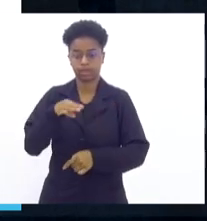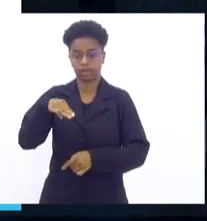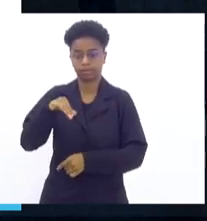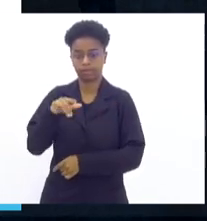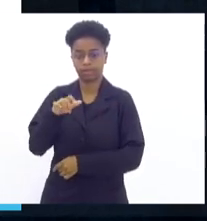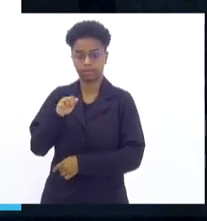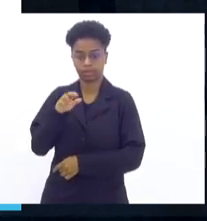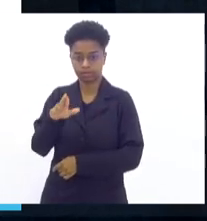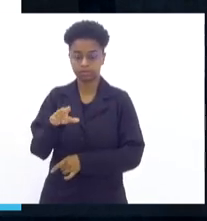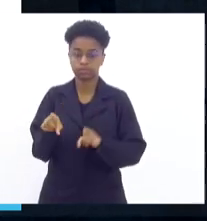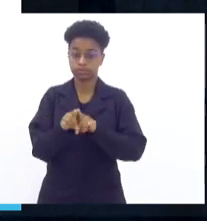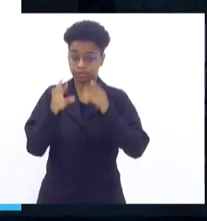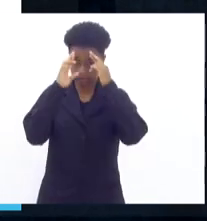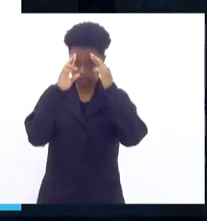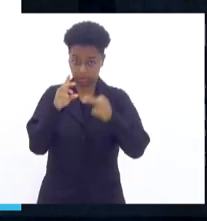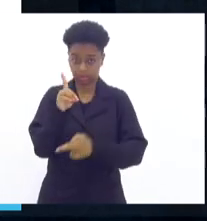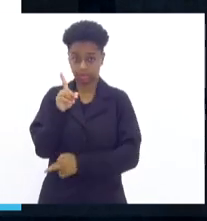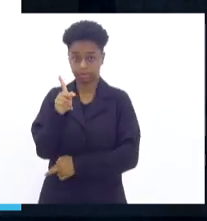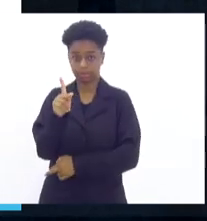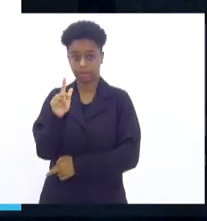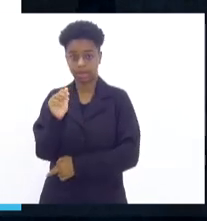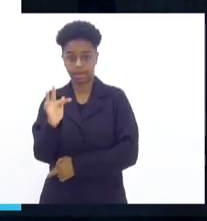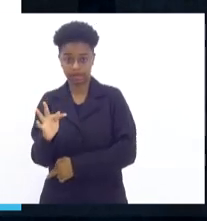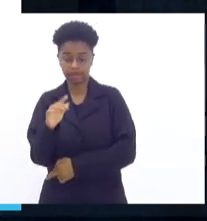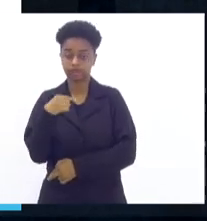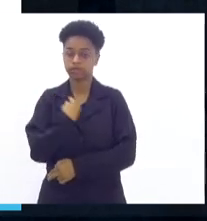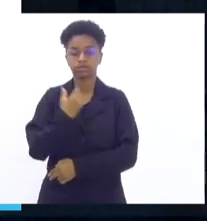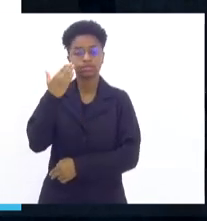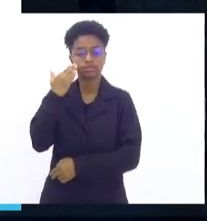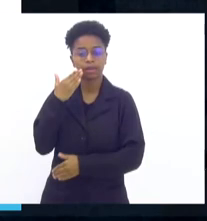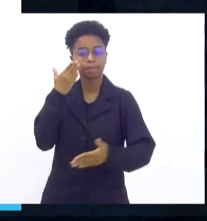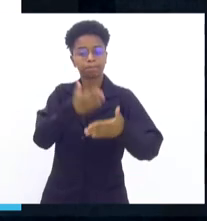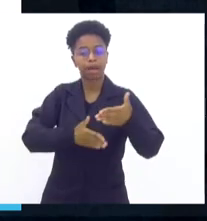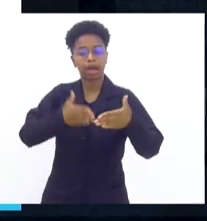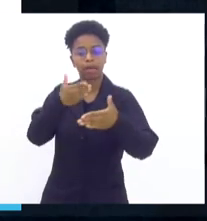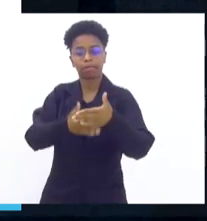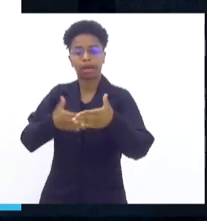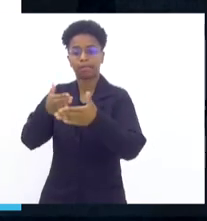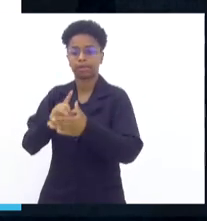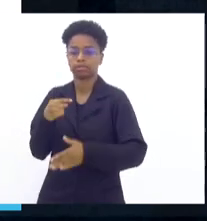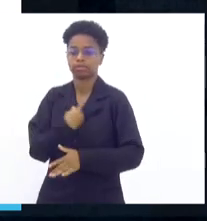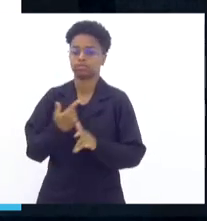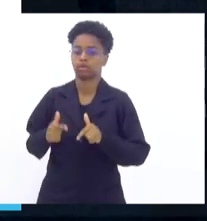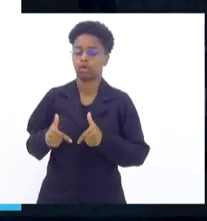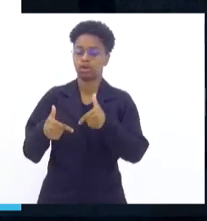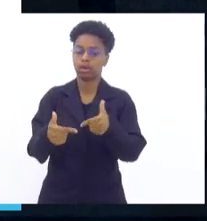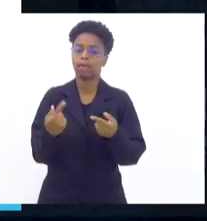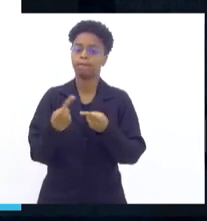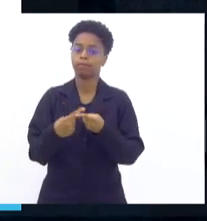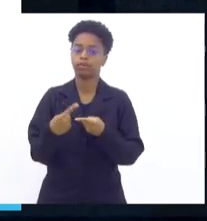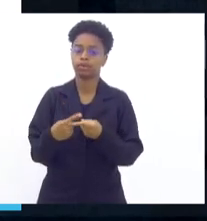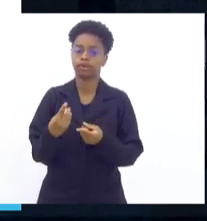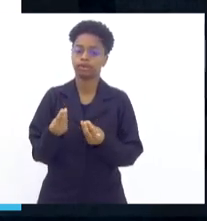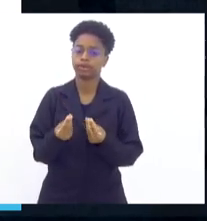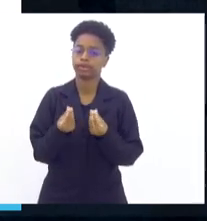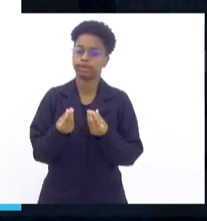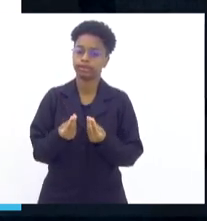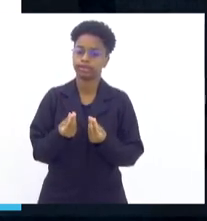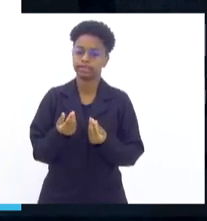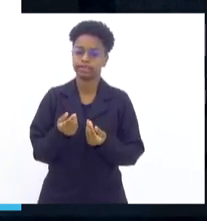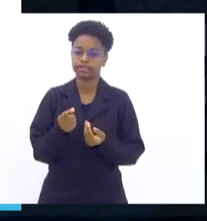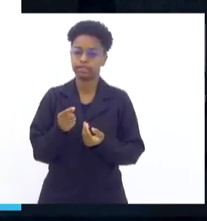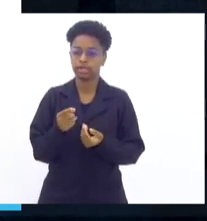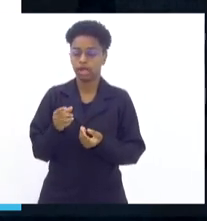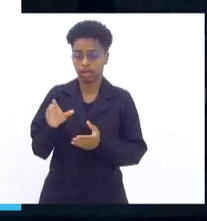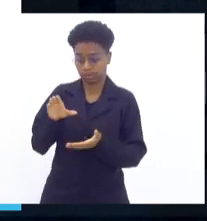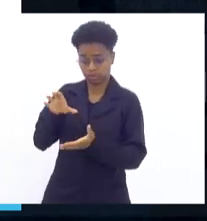Apesar, respeitando a DPF, que a gente sabe que é um delimitador das nossas ações, porque a gente tem que... No caso